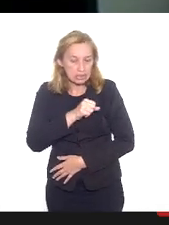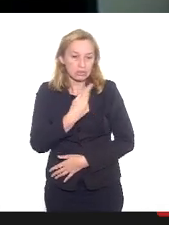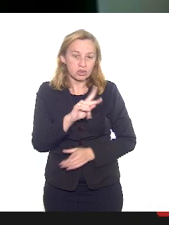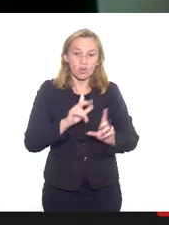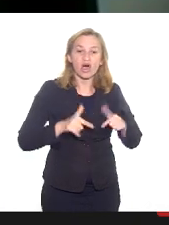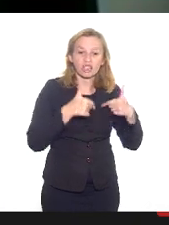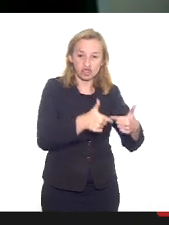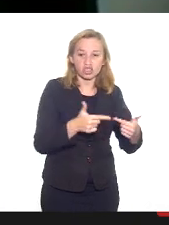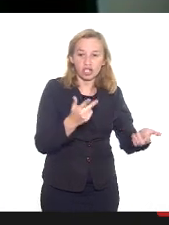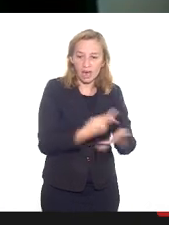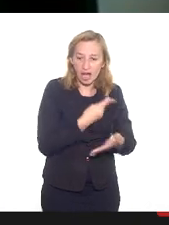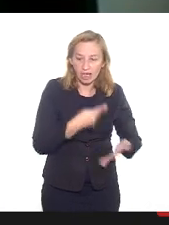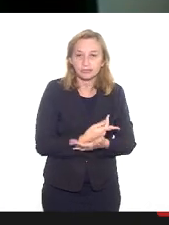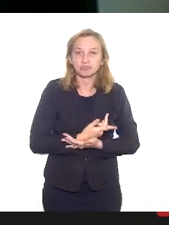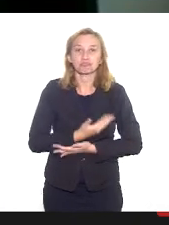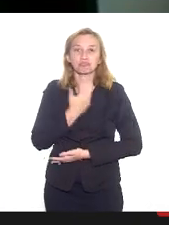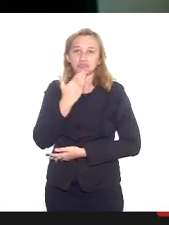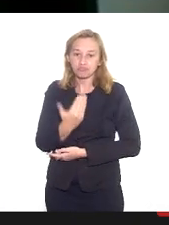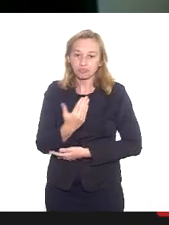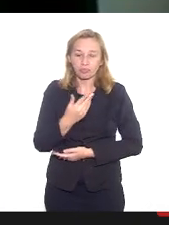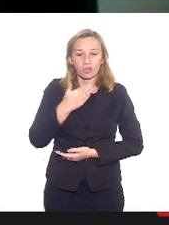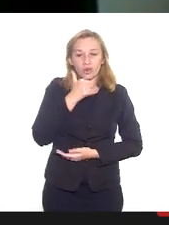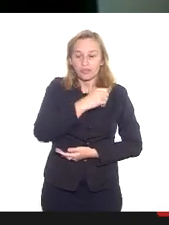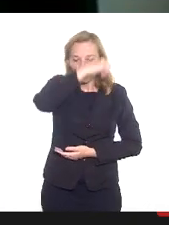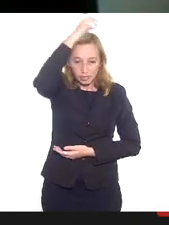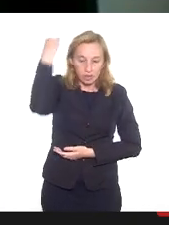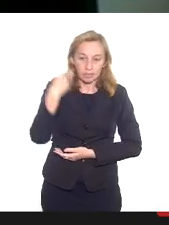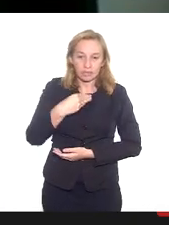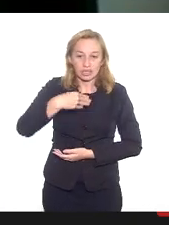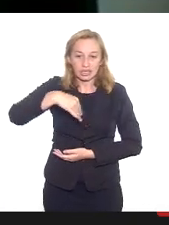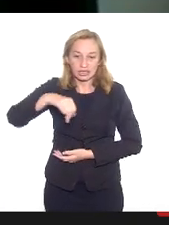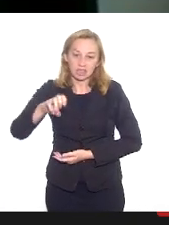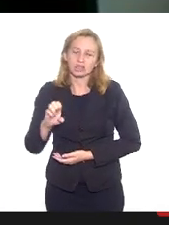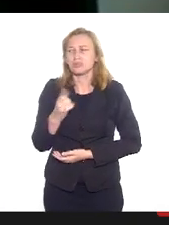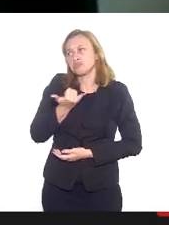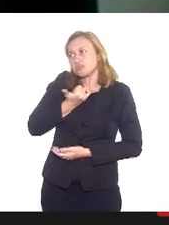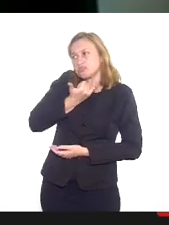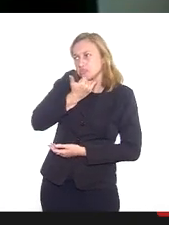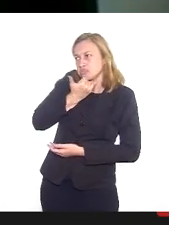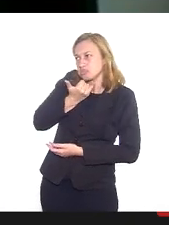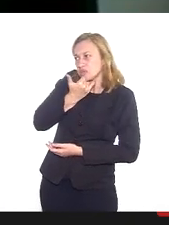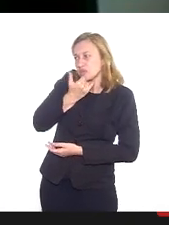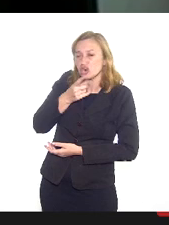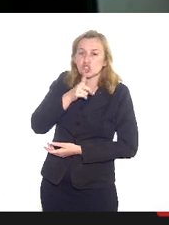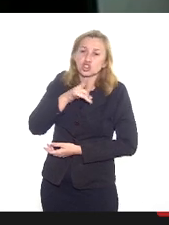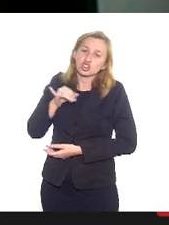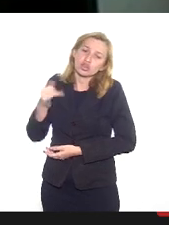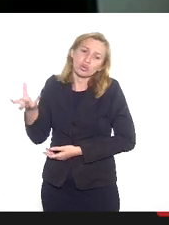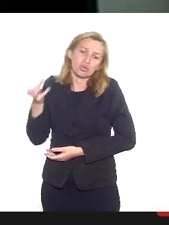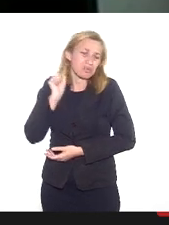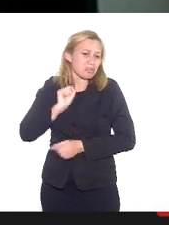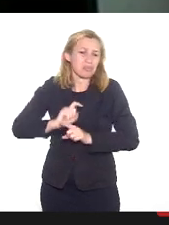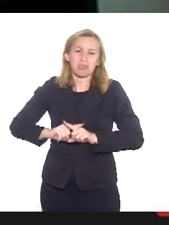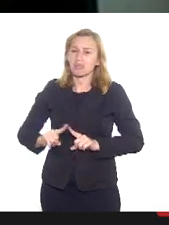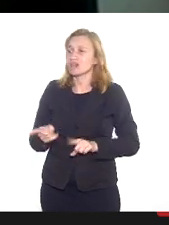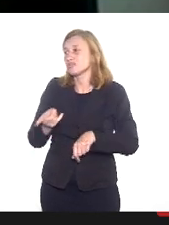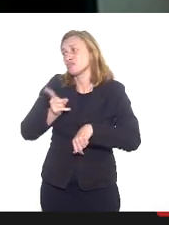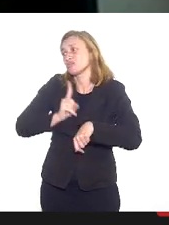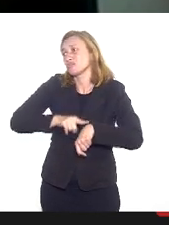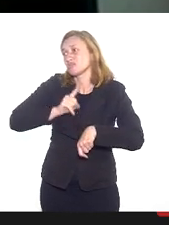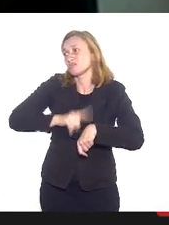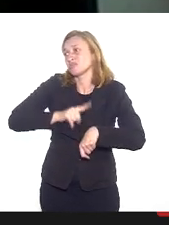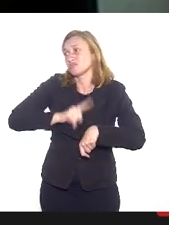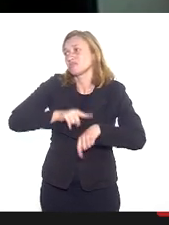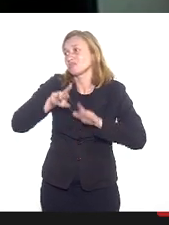ato criminoso. Então, pedi à mãe Nilce, me perdoa, mãe Nilce, eu peguei aqui o dia todo de ouvido, mas há uma determinação